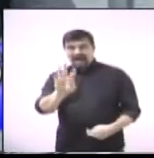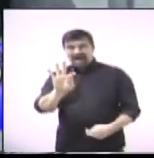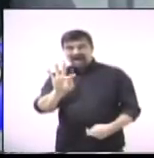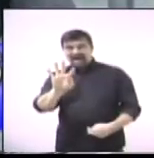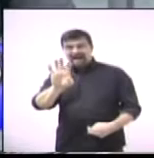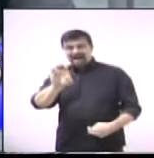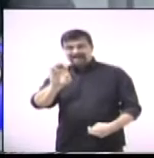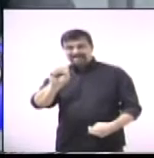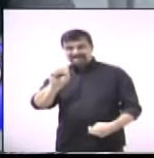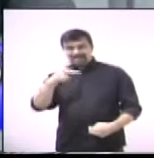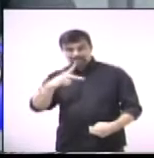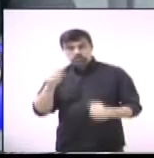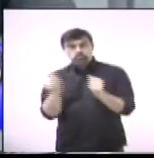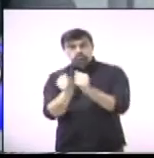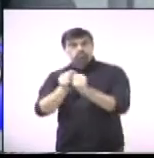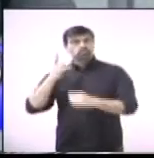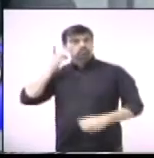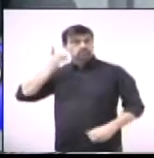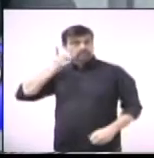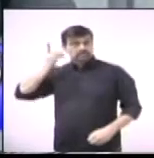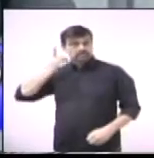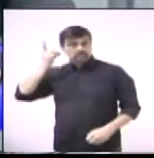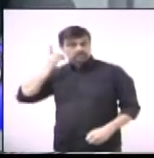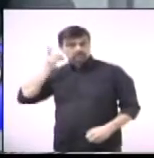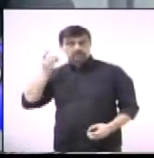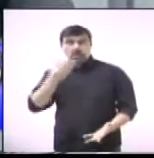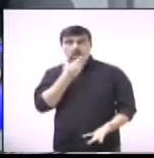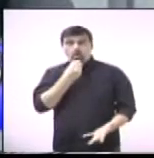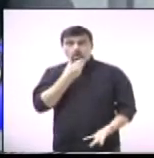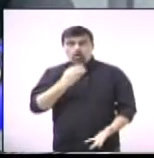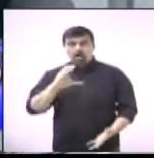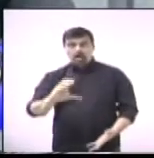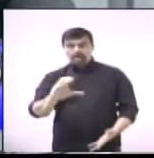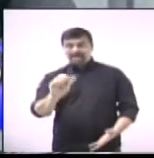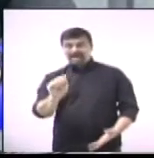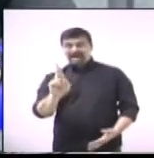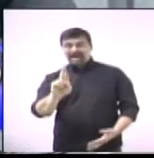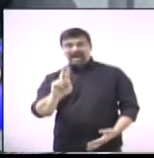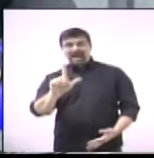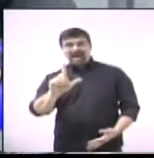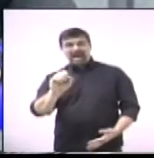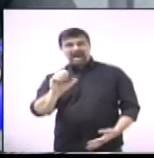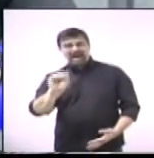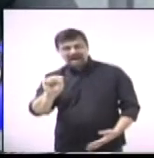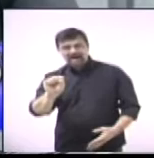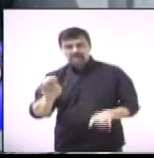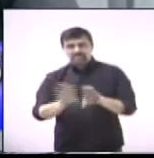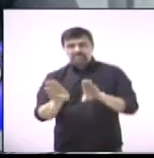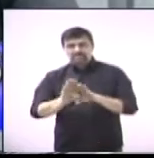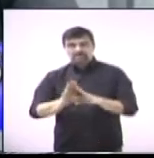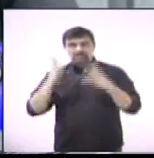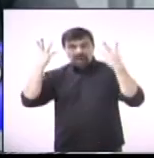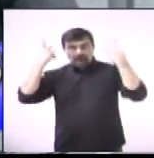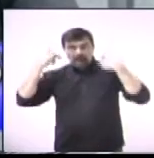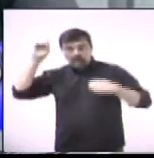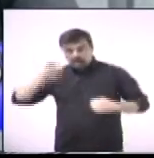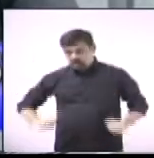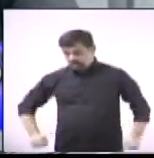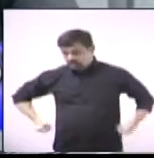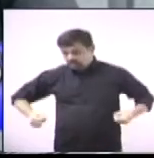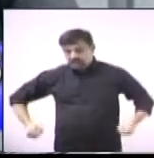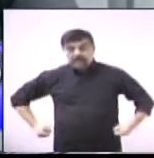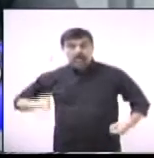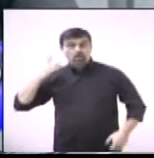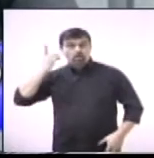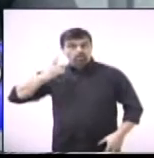presença de deputados. O Carlos Sampaio foi um dos deputados presentes, se eu não me engano, a Célia Leão, e tinha mais